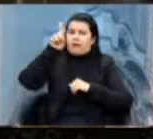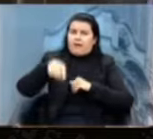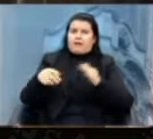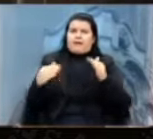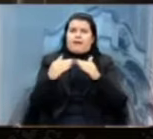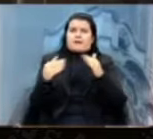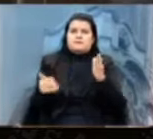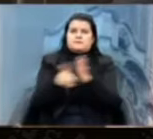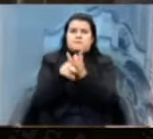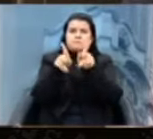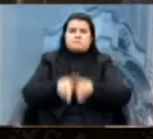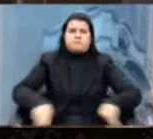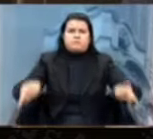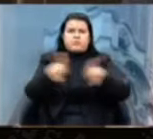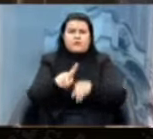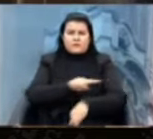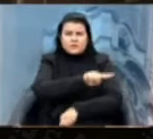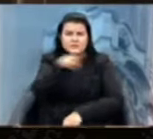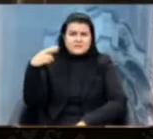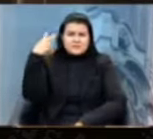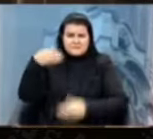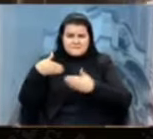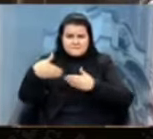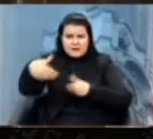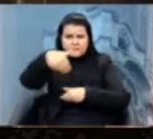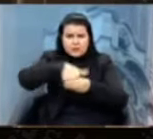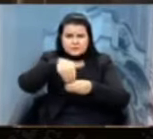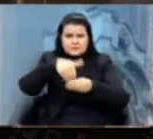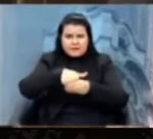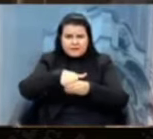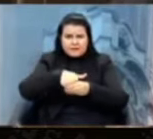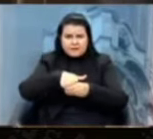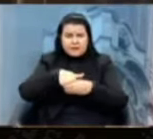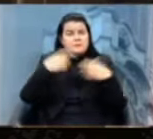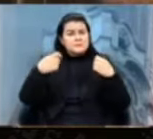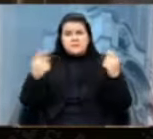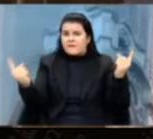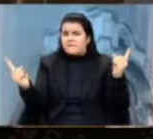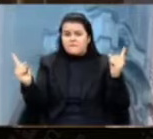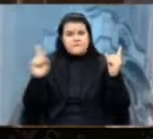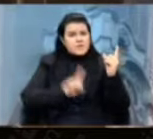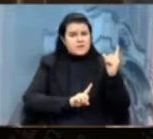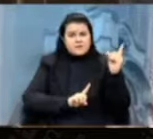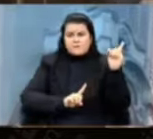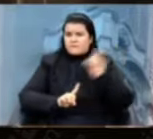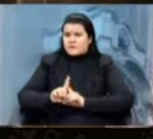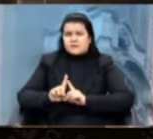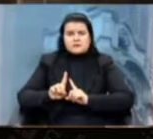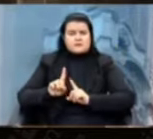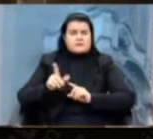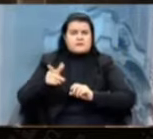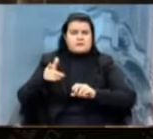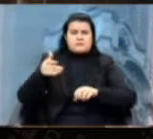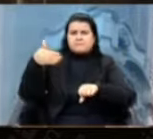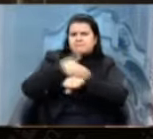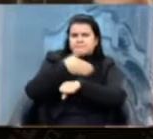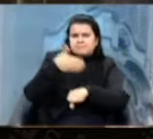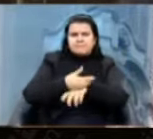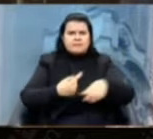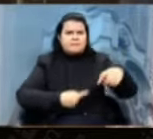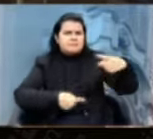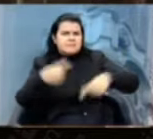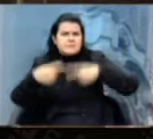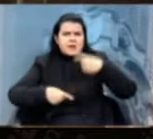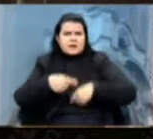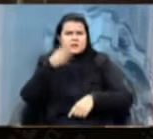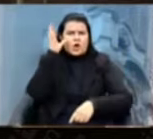vereadoras que votarão no dia de hoje deveriam estar aqui debatendo, tensionando, observando, olho no olho